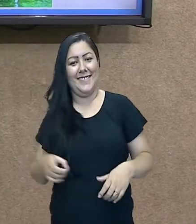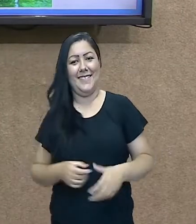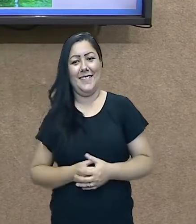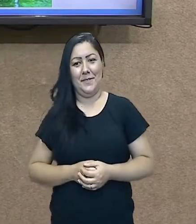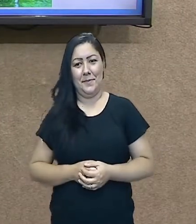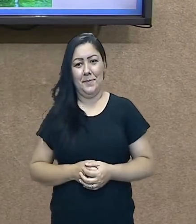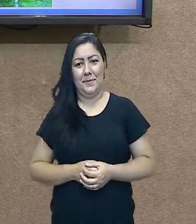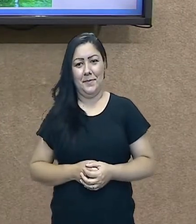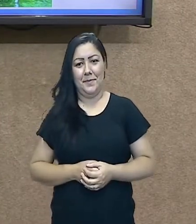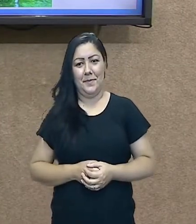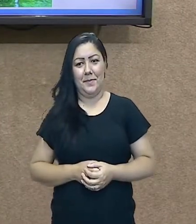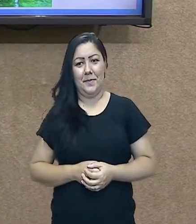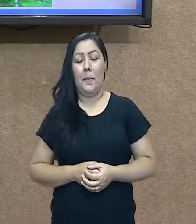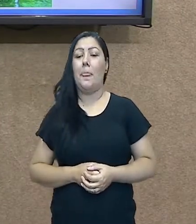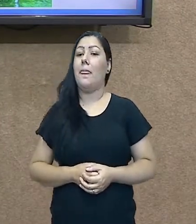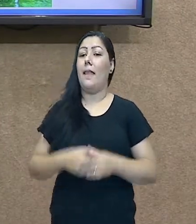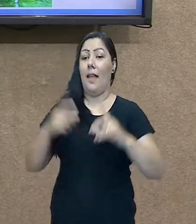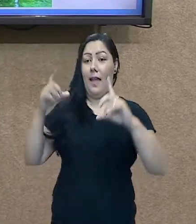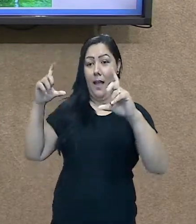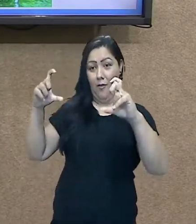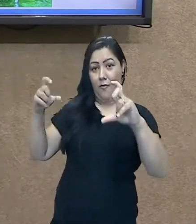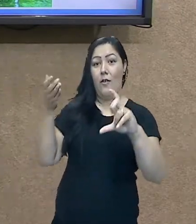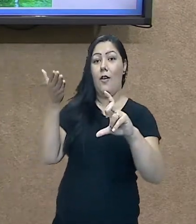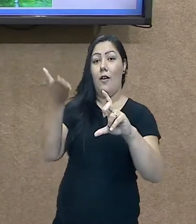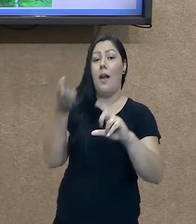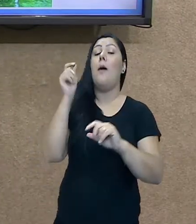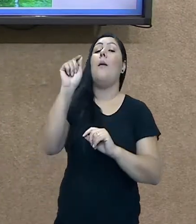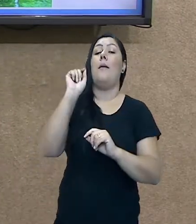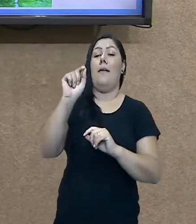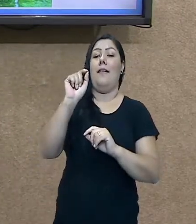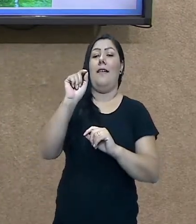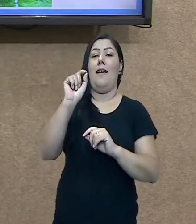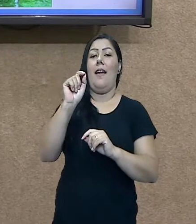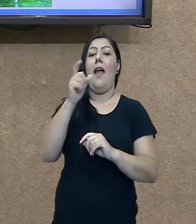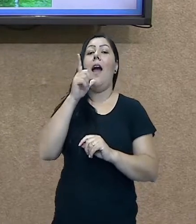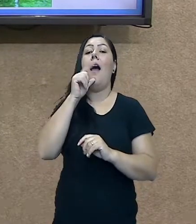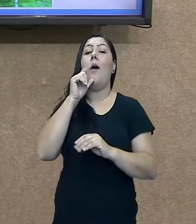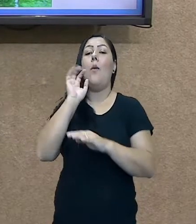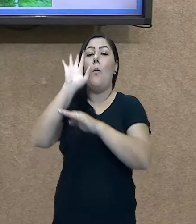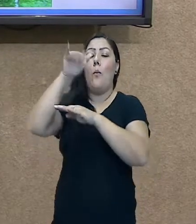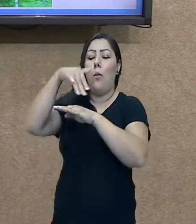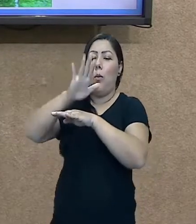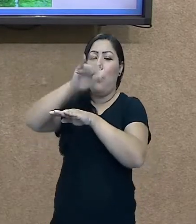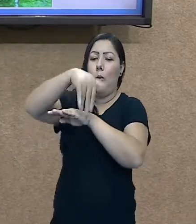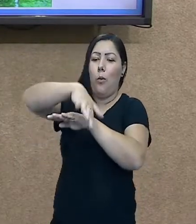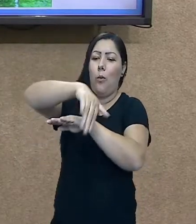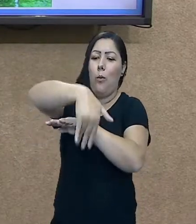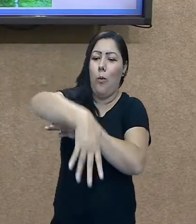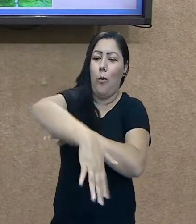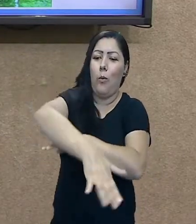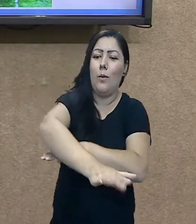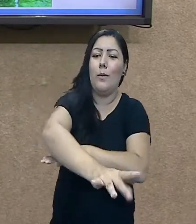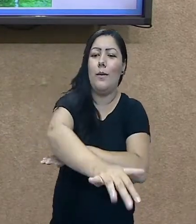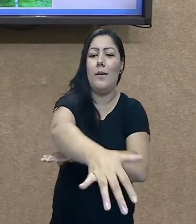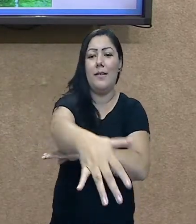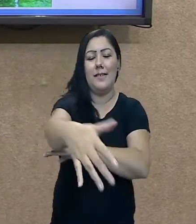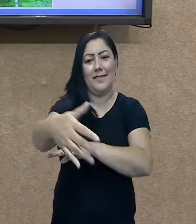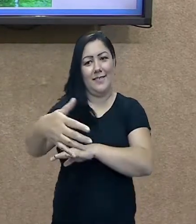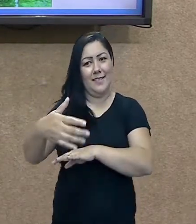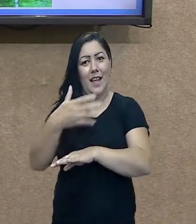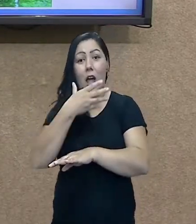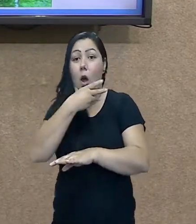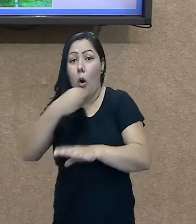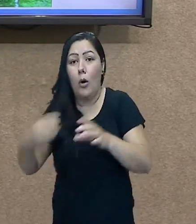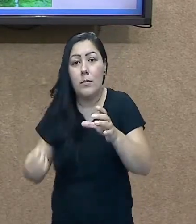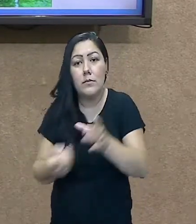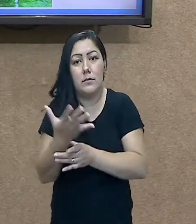Elementos naturais. Aqui é uma cachoeira, mas que não é formada pelo